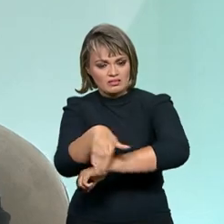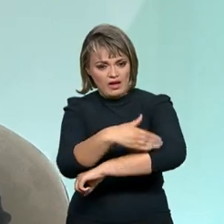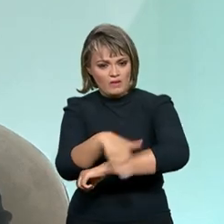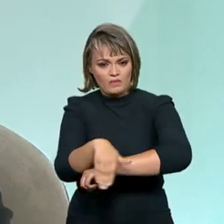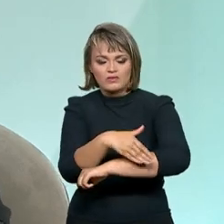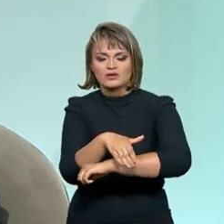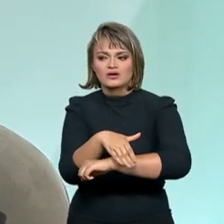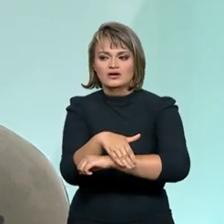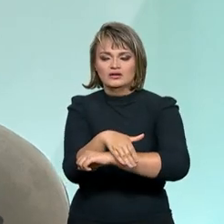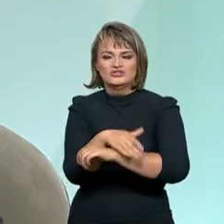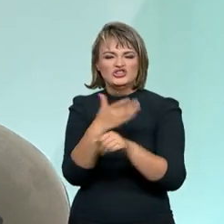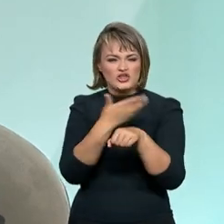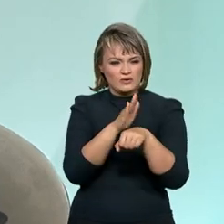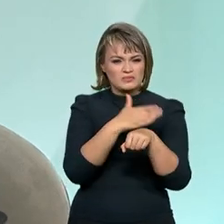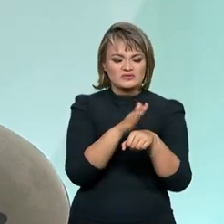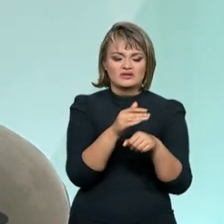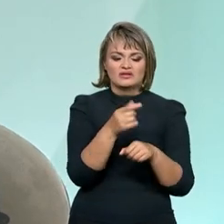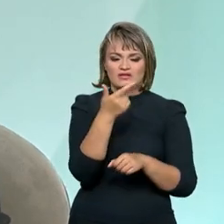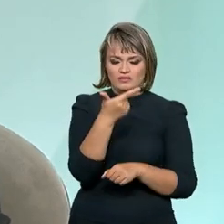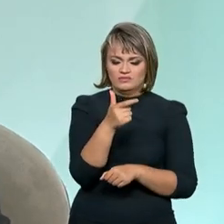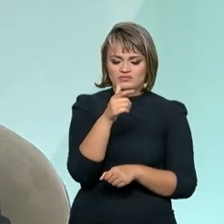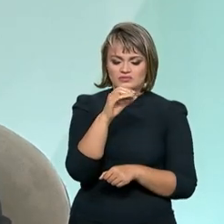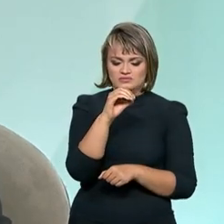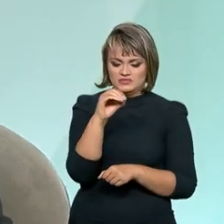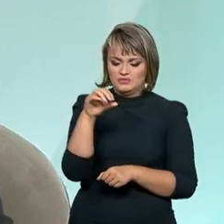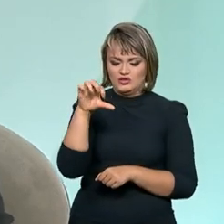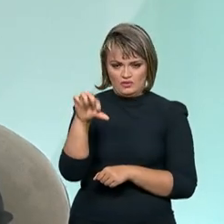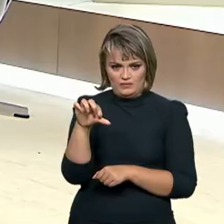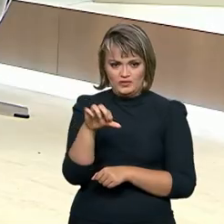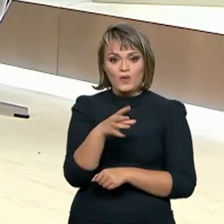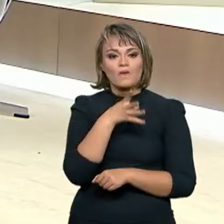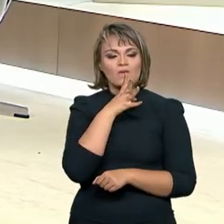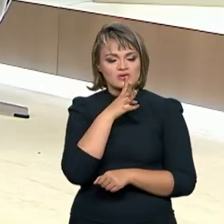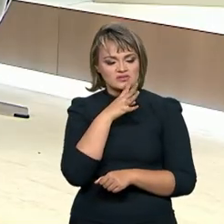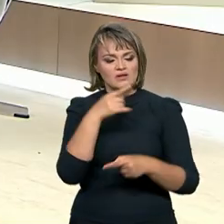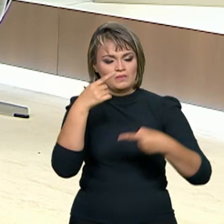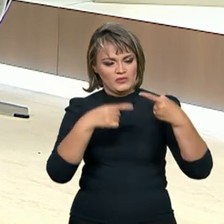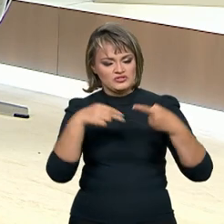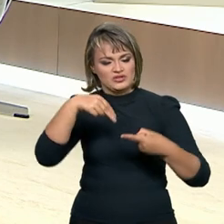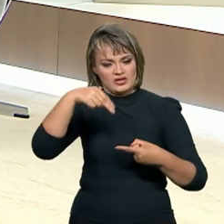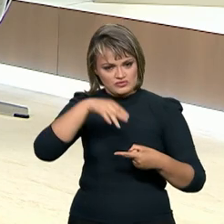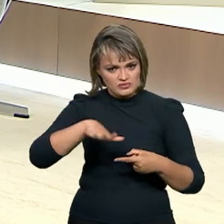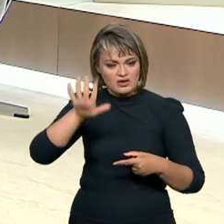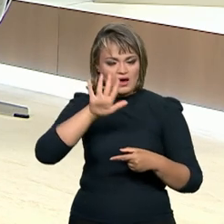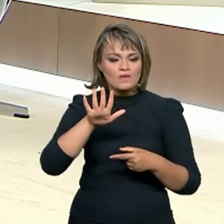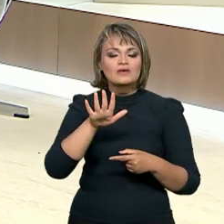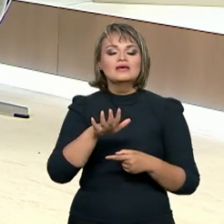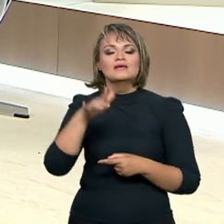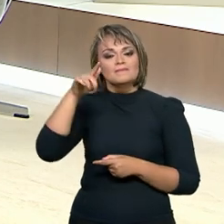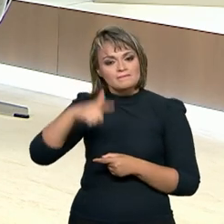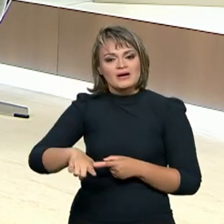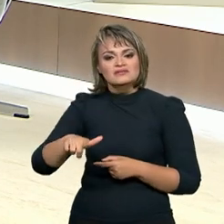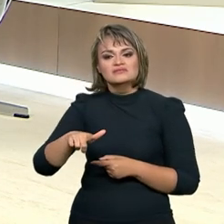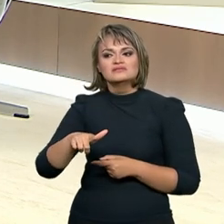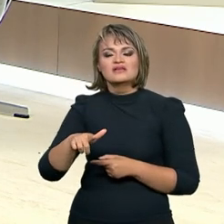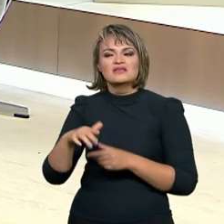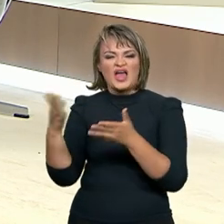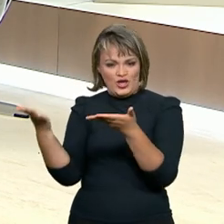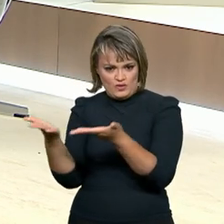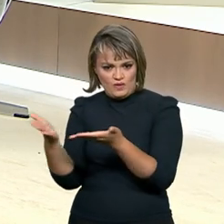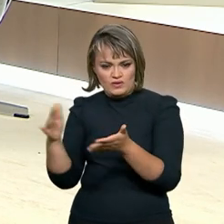2009, há um reconhecimento da política nacional da população em situação de rua e há, mais